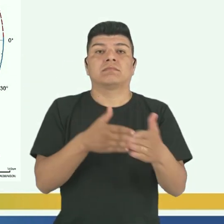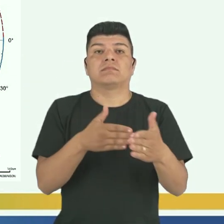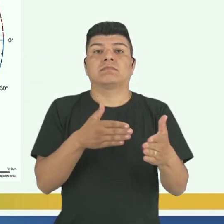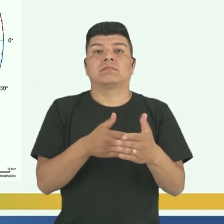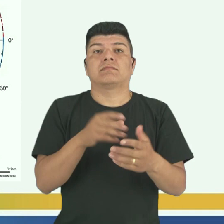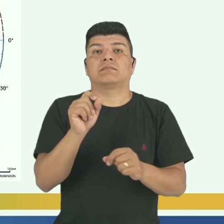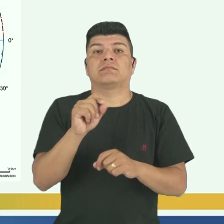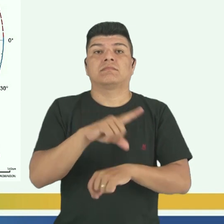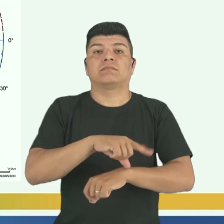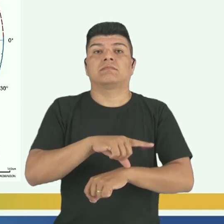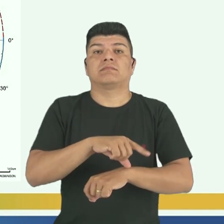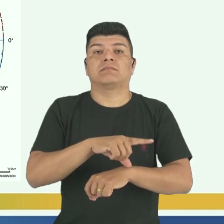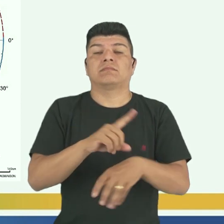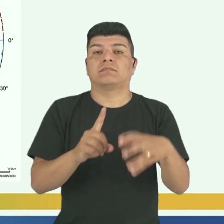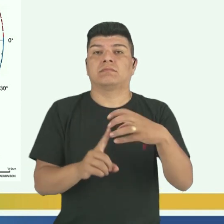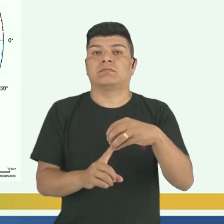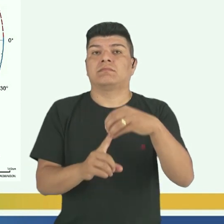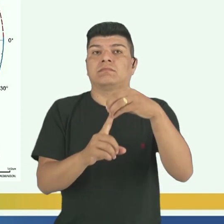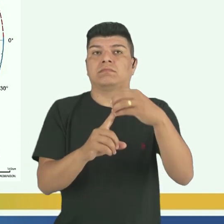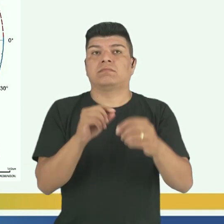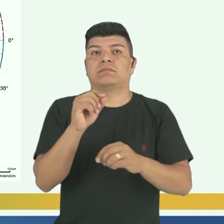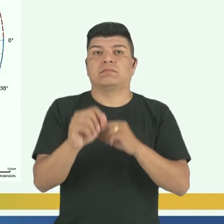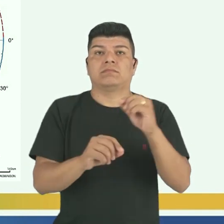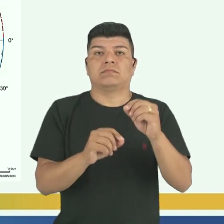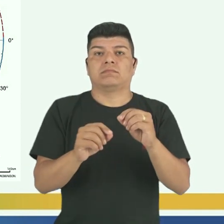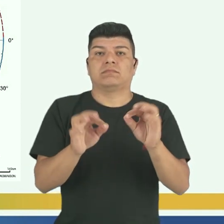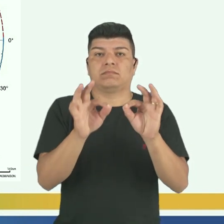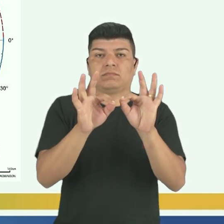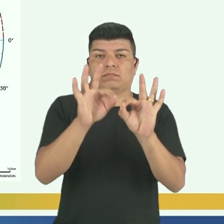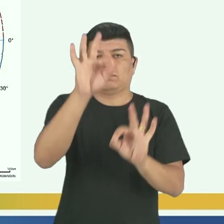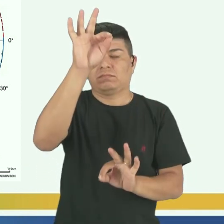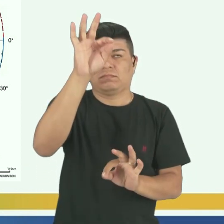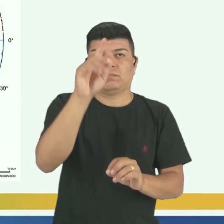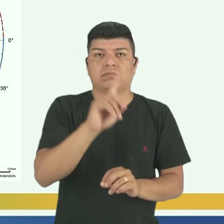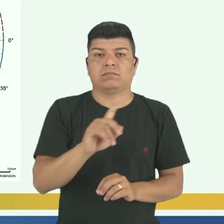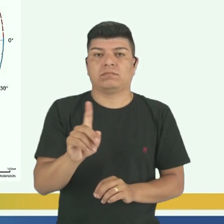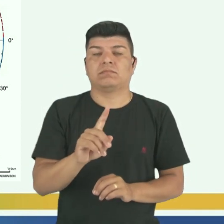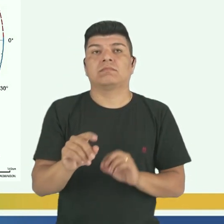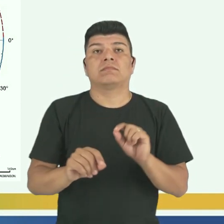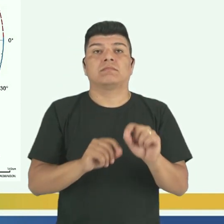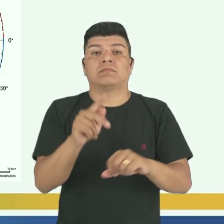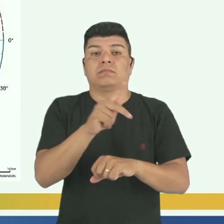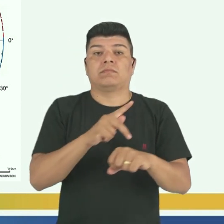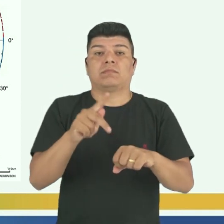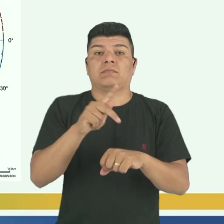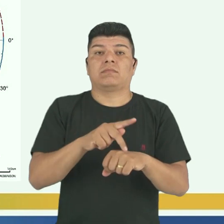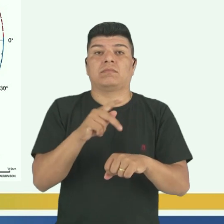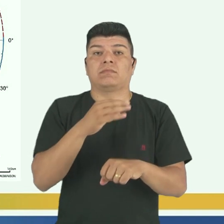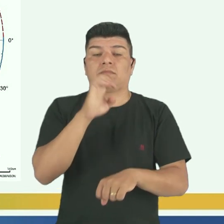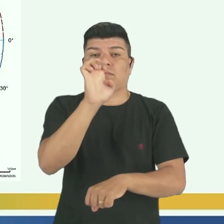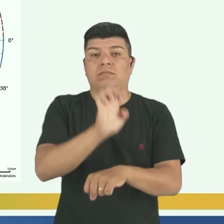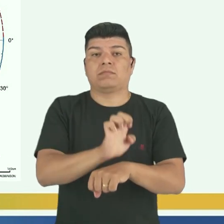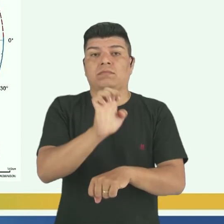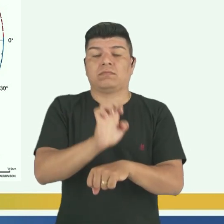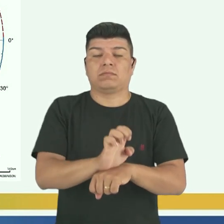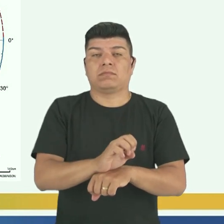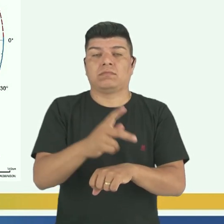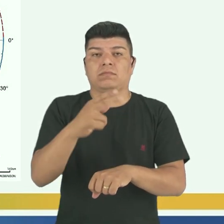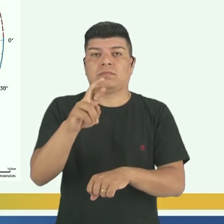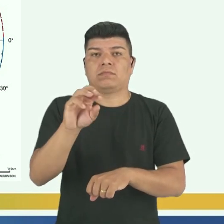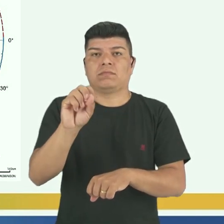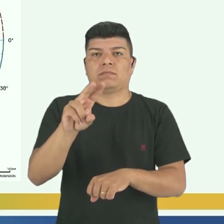ao horário oficial, não formados pelas linhas retas, e sim pelos territórios dos países, estados ou províncias.